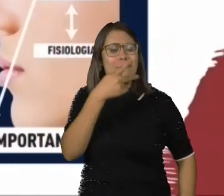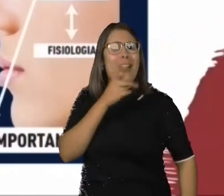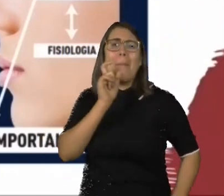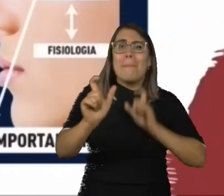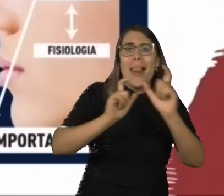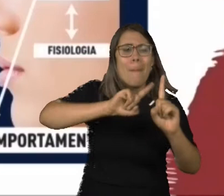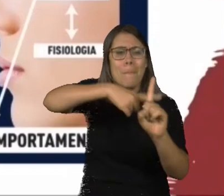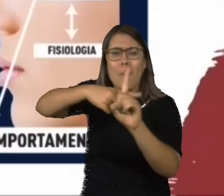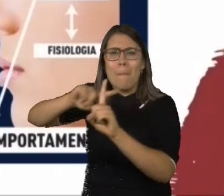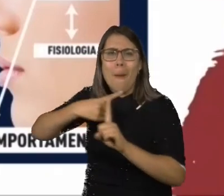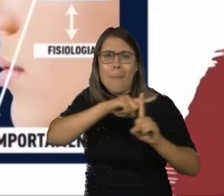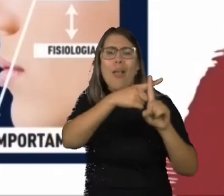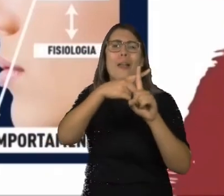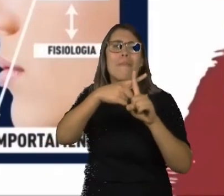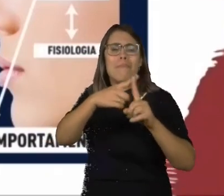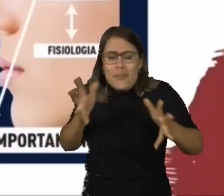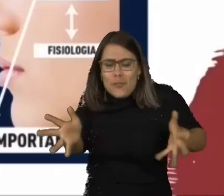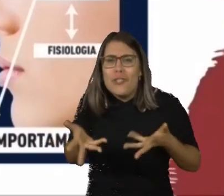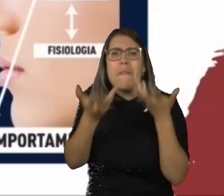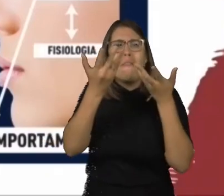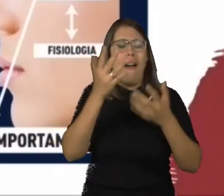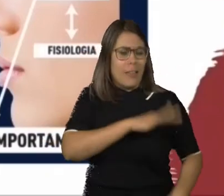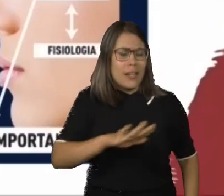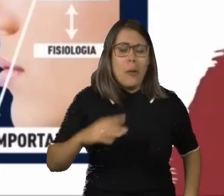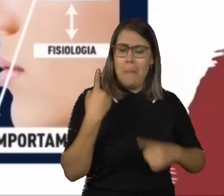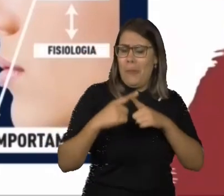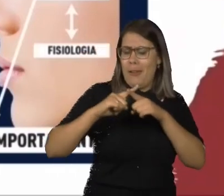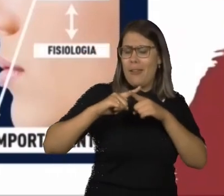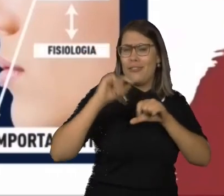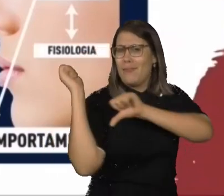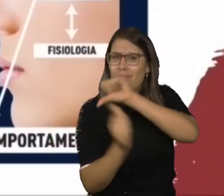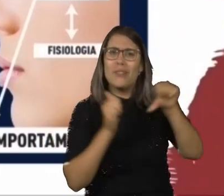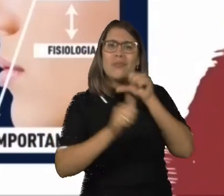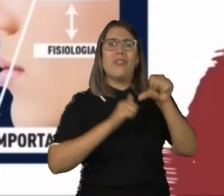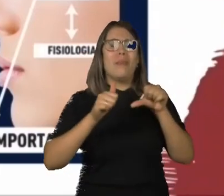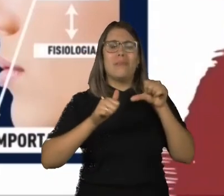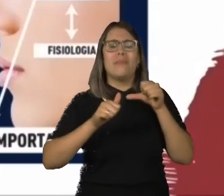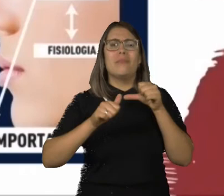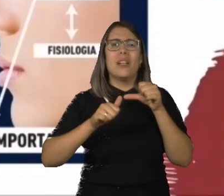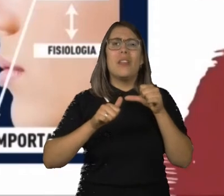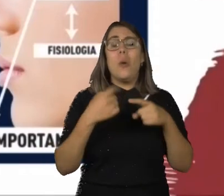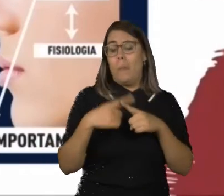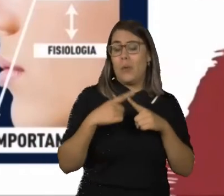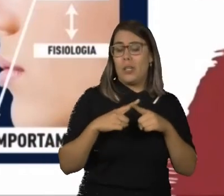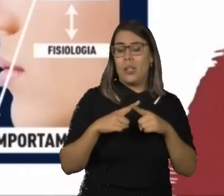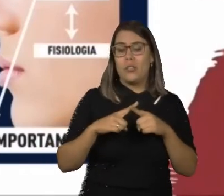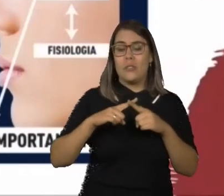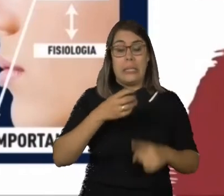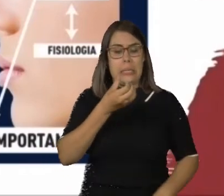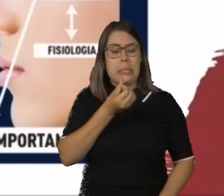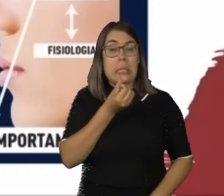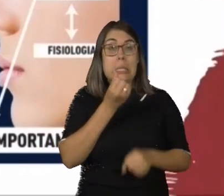Porque a nossa personalidade, ela é formada a cada 5, 6 anos, nós temos a nossa personalidade formada.